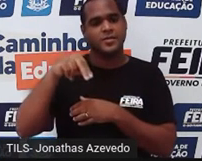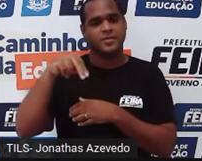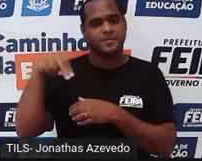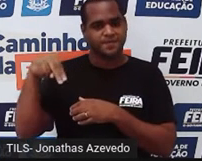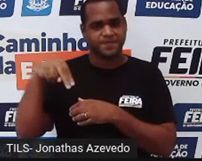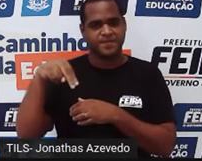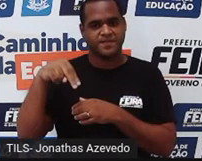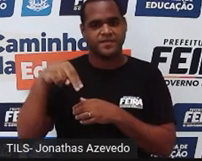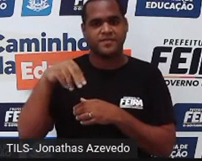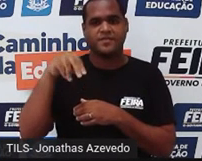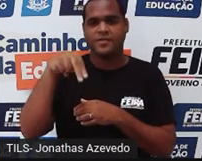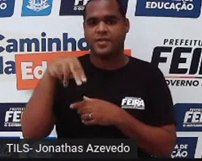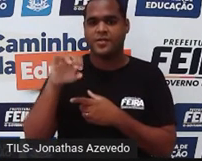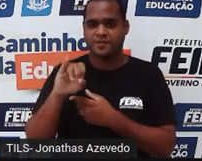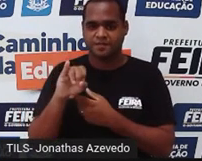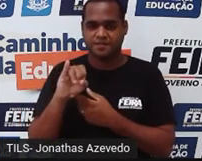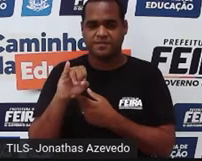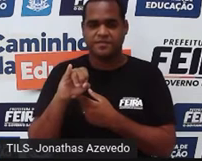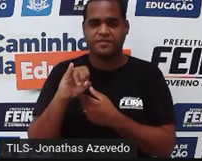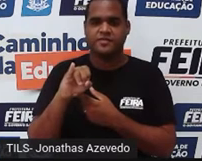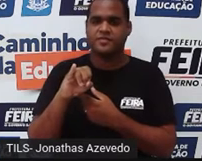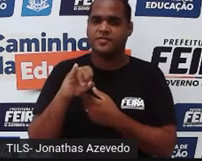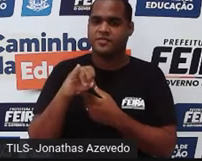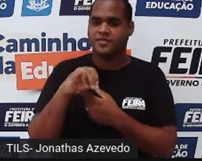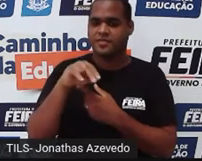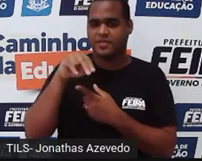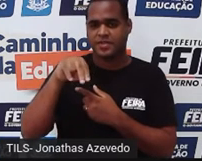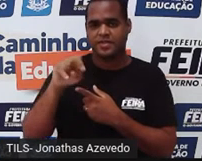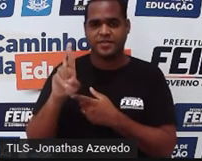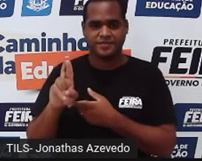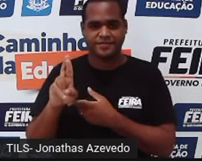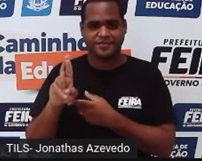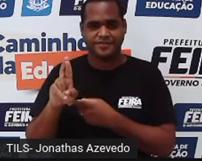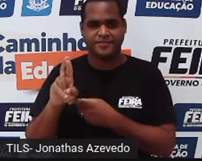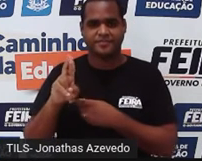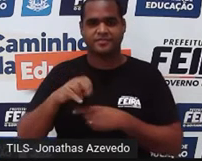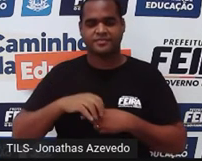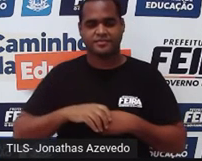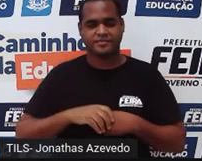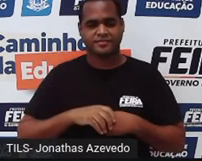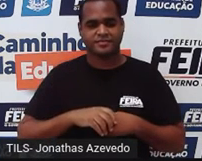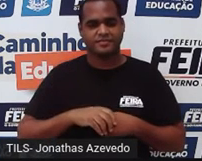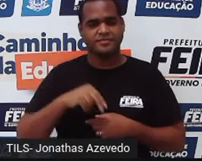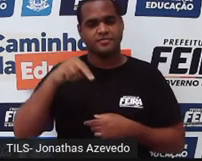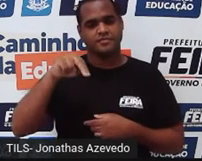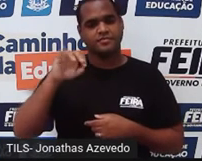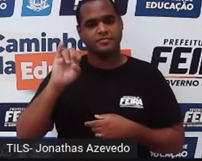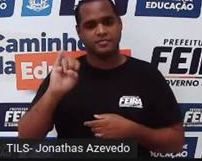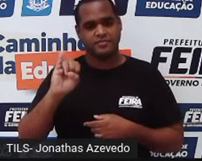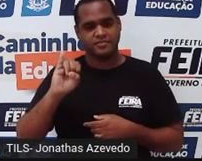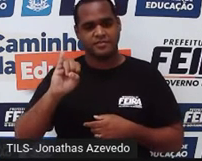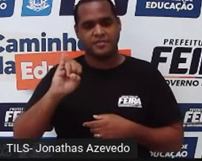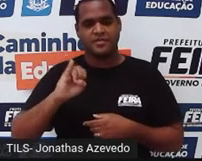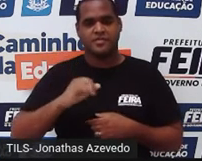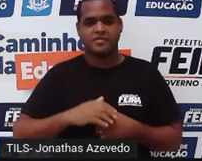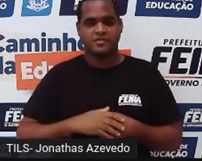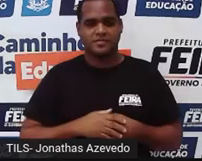a gente tem um conjunto de números inteiros, A gente tem um conjunto de números racionais, o conjunto de números